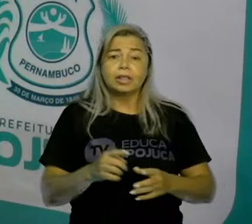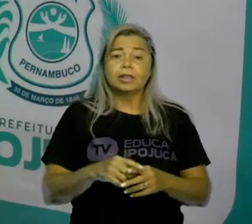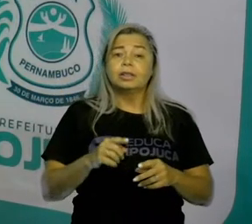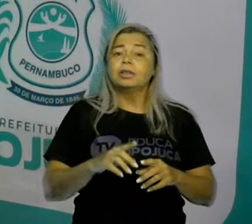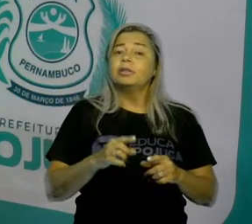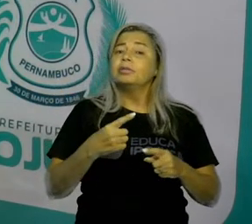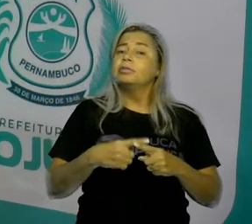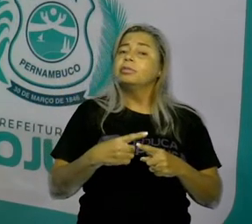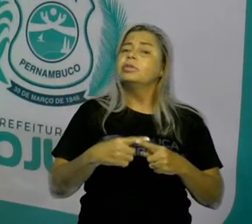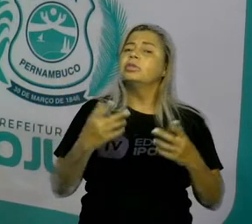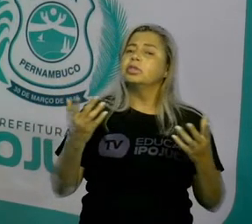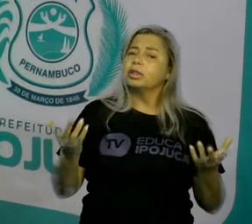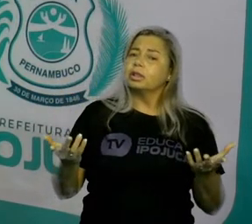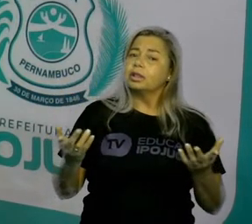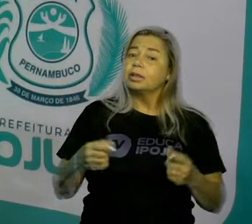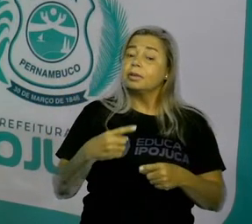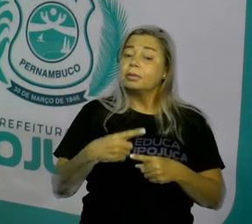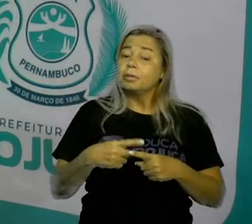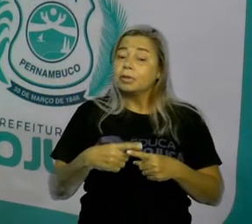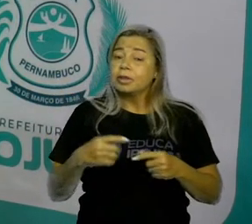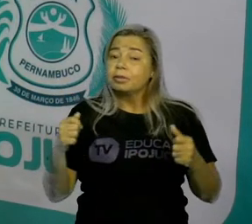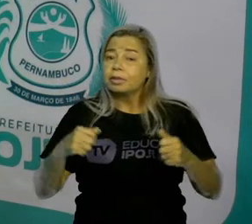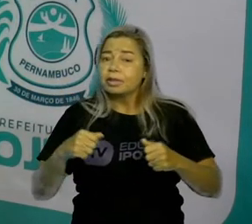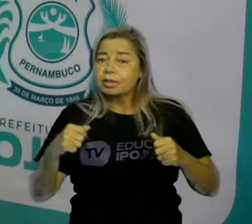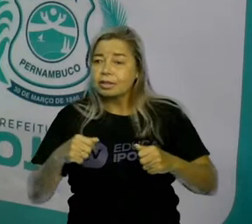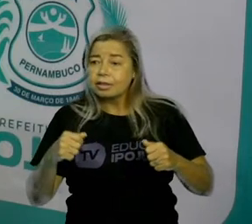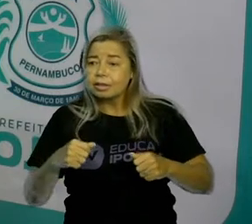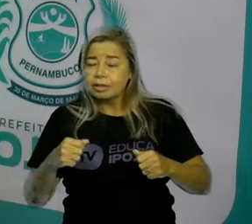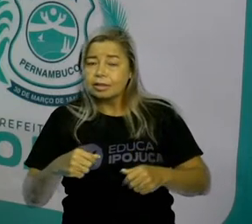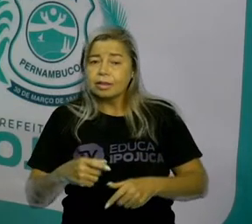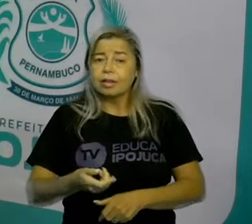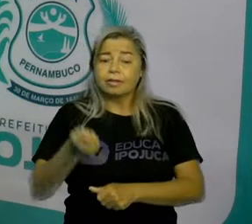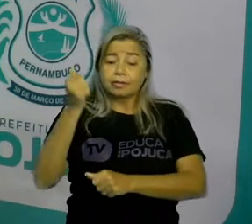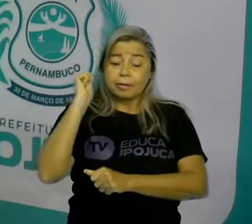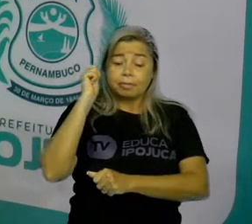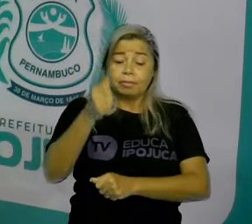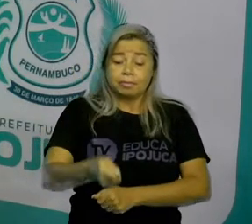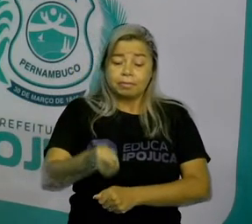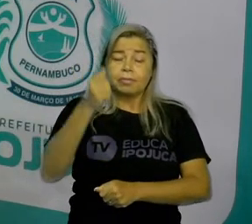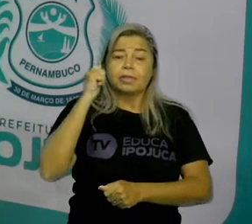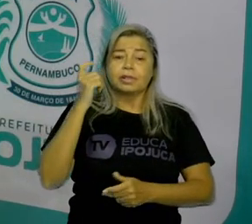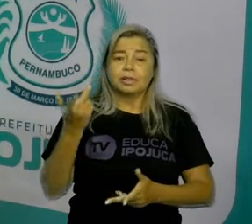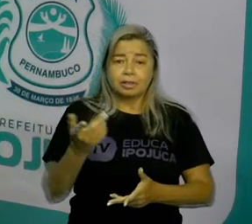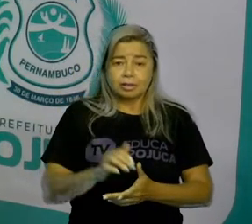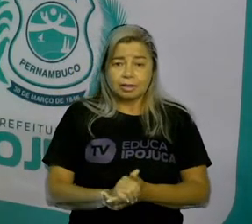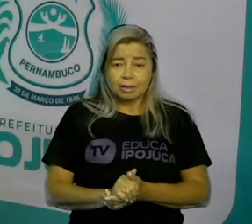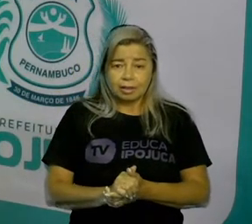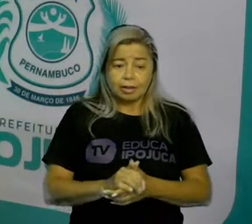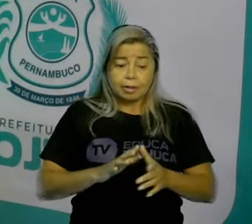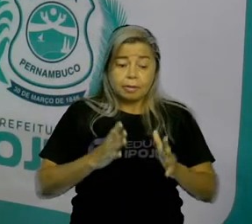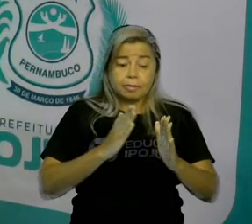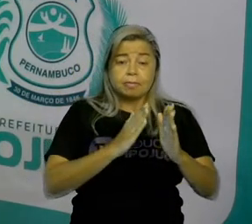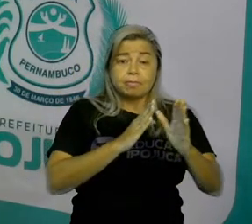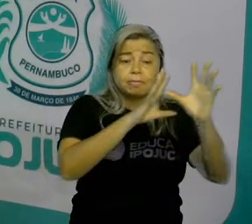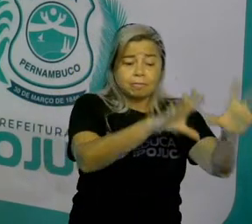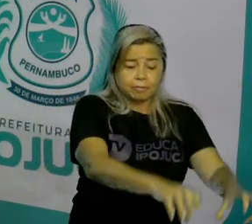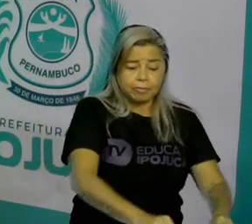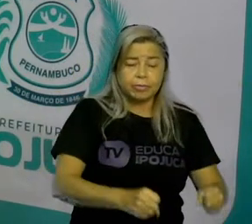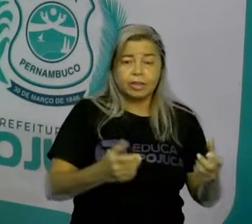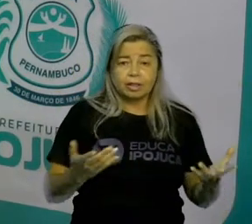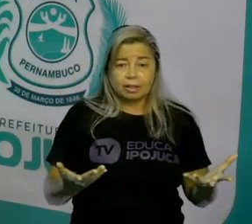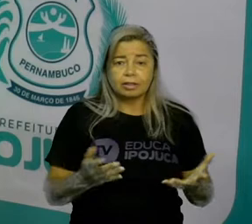pequenos grupos, aí quando eles começavam a crescer, aqueles grupos começavam a aumentar, precisavam também de mais